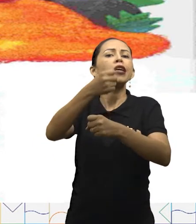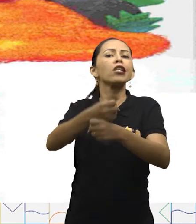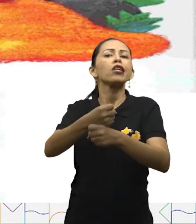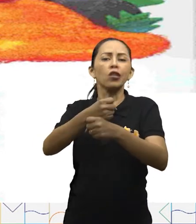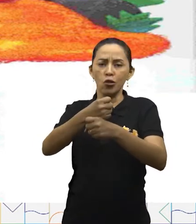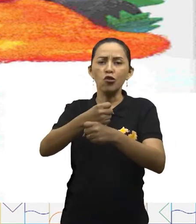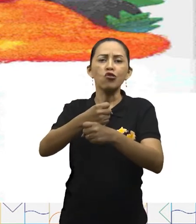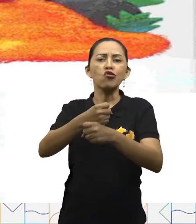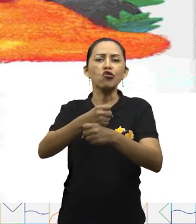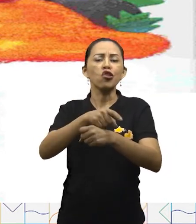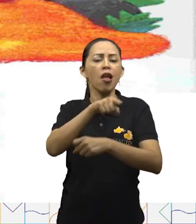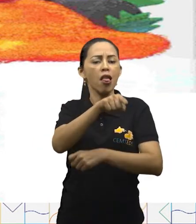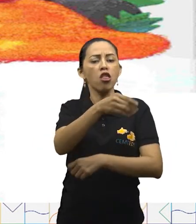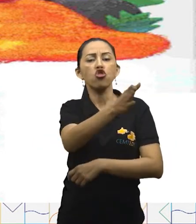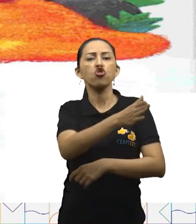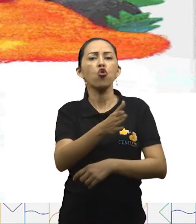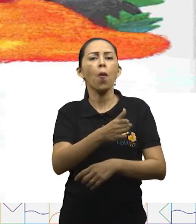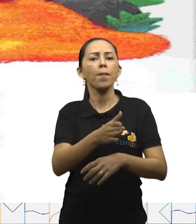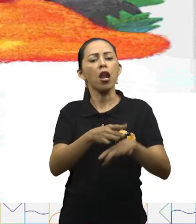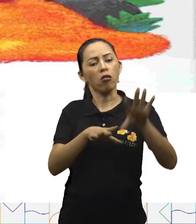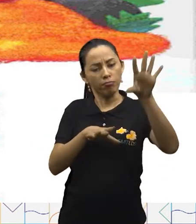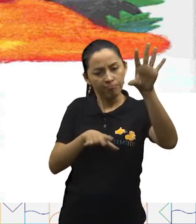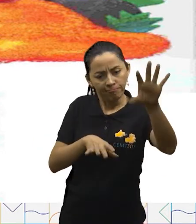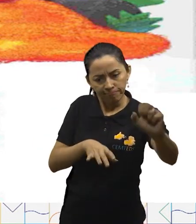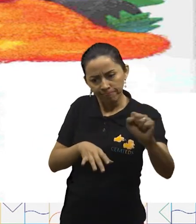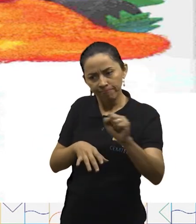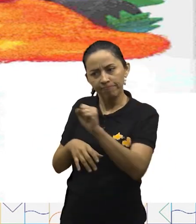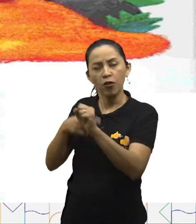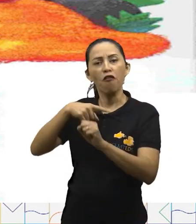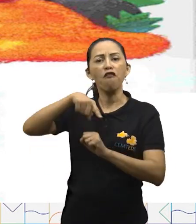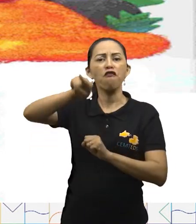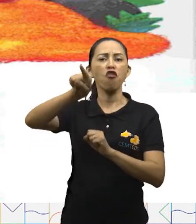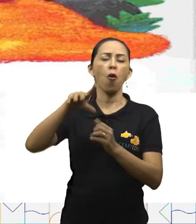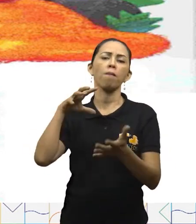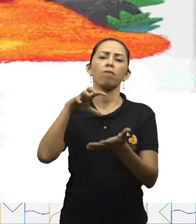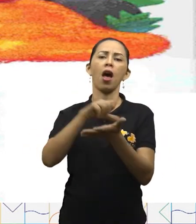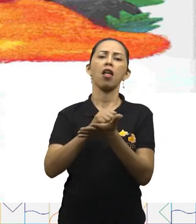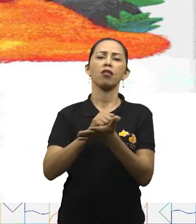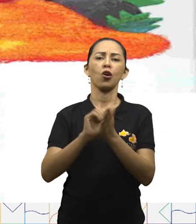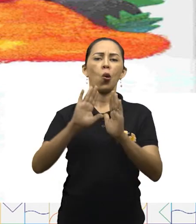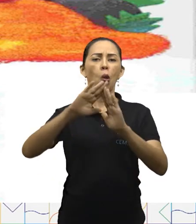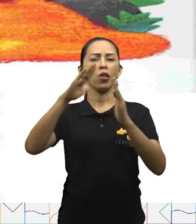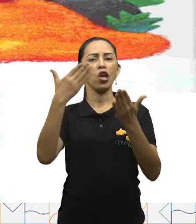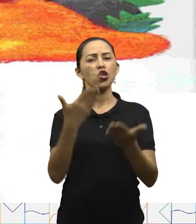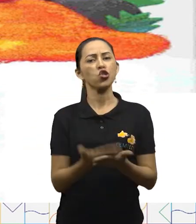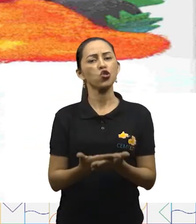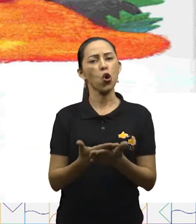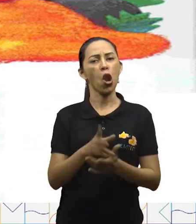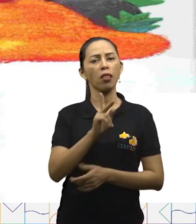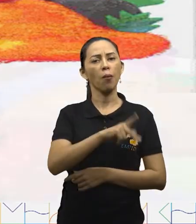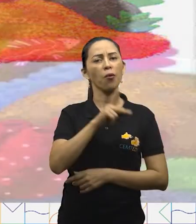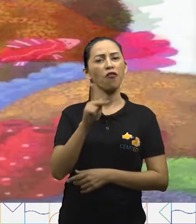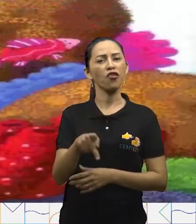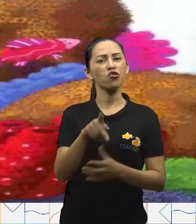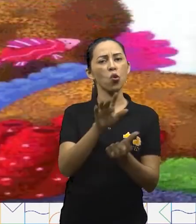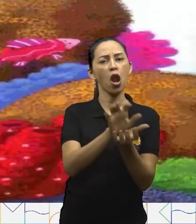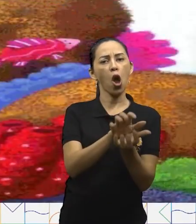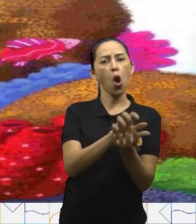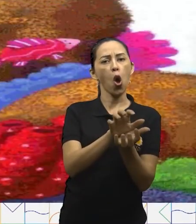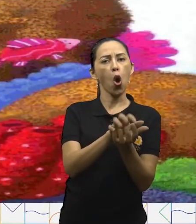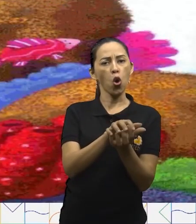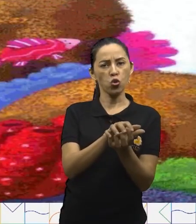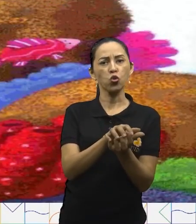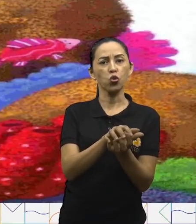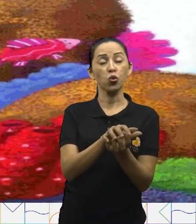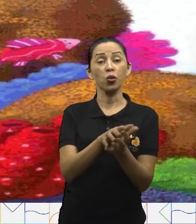foi o primeiro aluno que se matriculou na escola de Dona Ostra. Faz